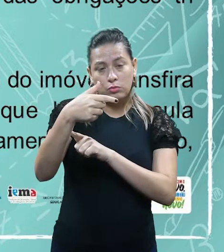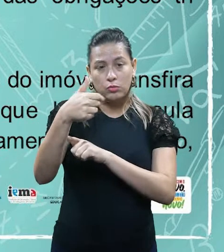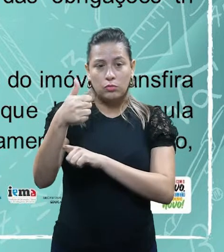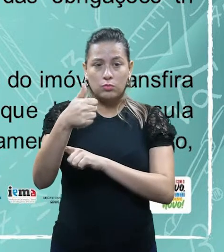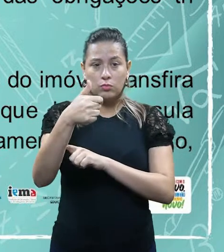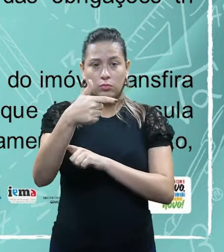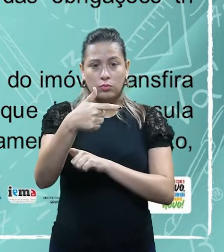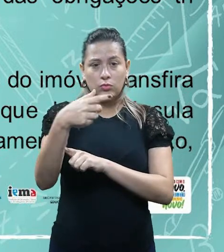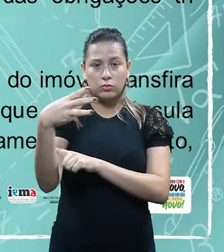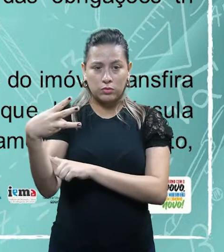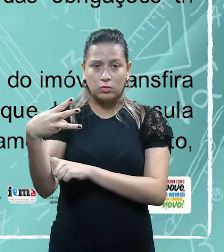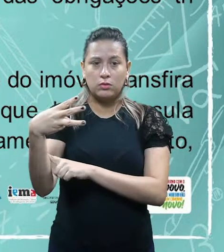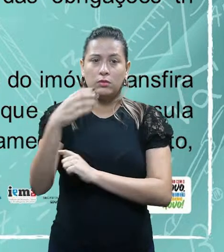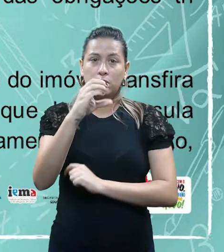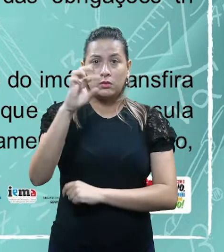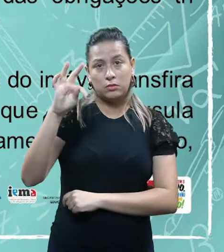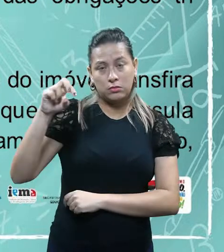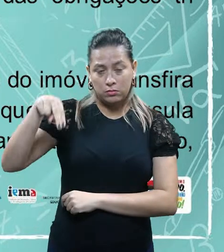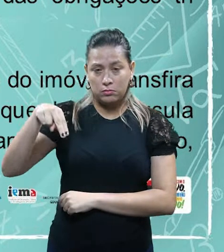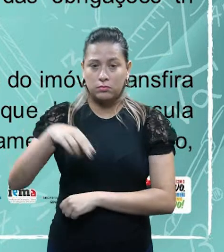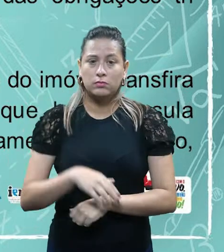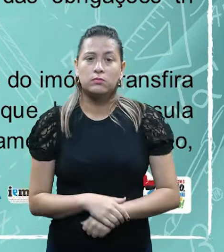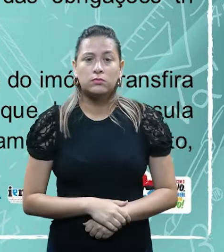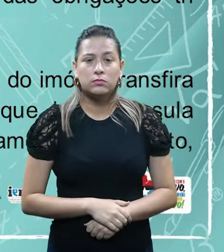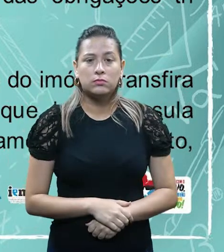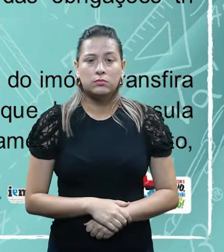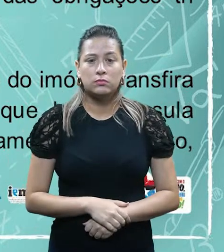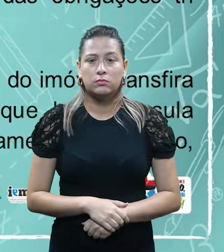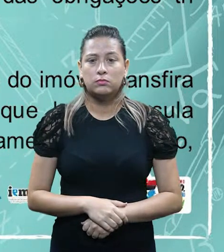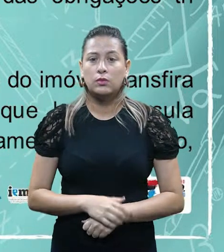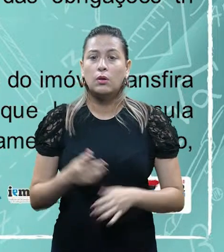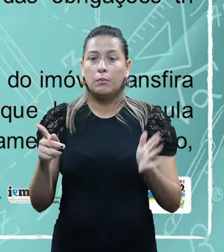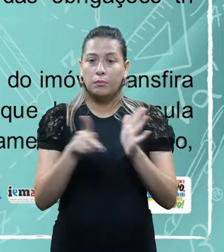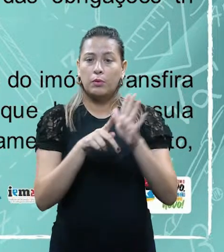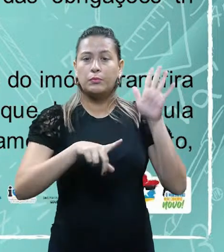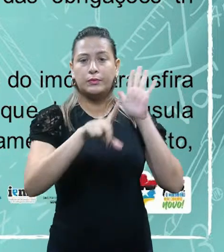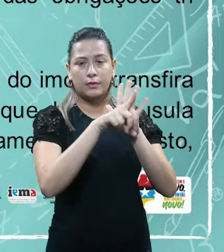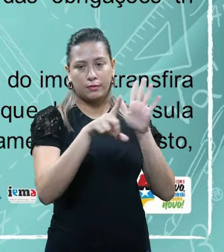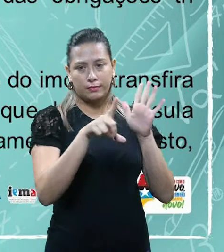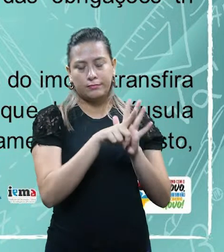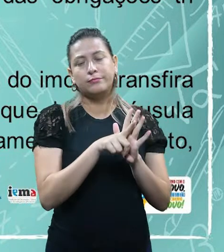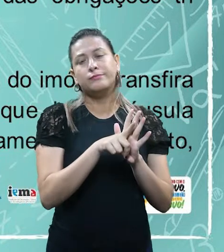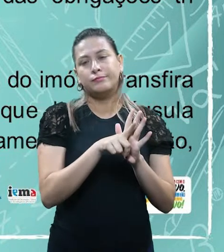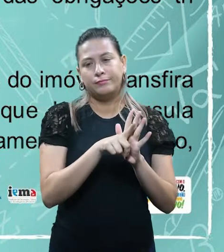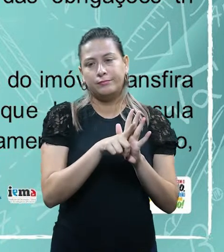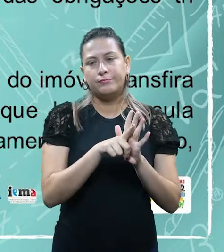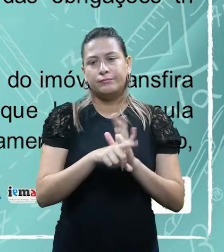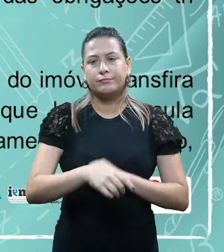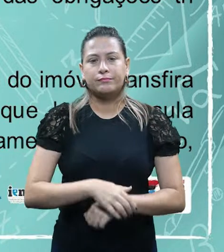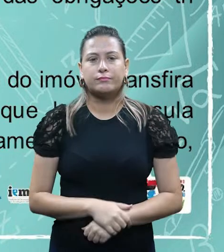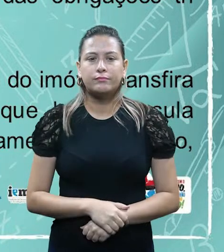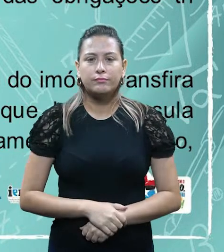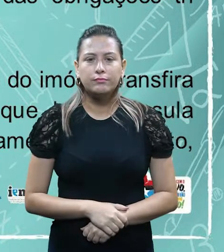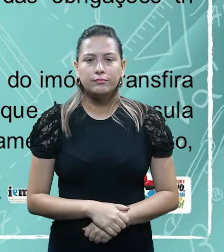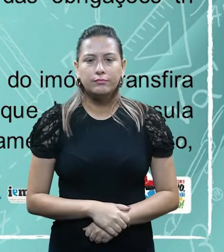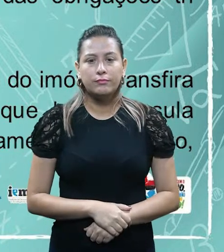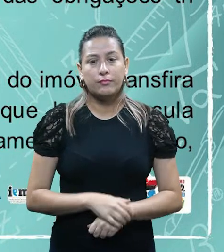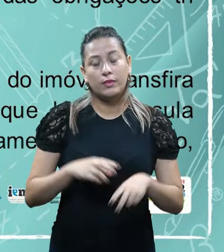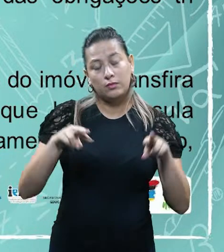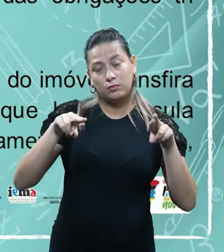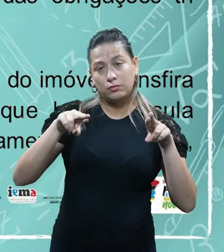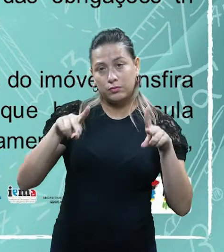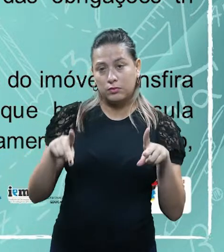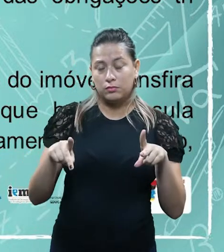CTN, Código Tributário Nacional, diz que, salvo disposições em lei contraditória, né, é o contrário,